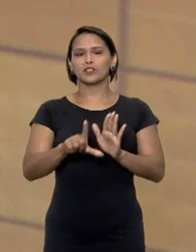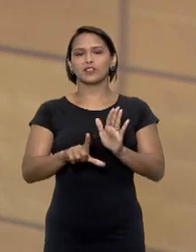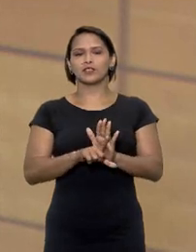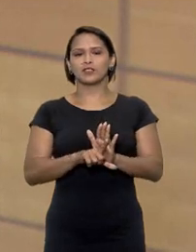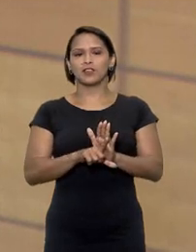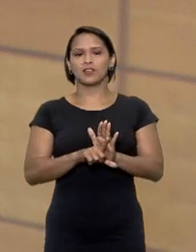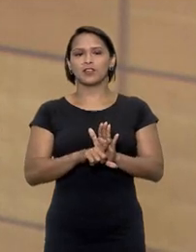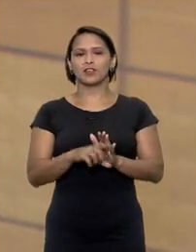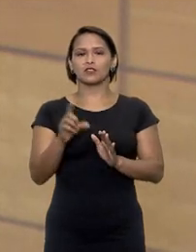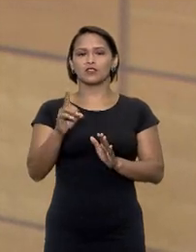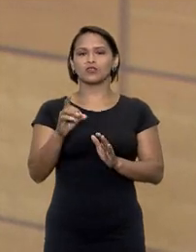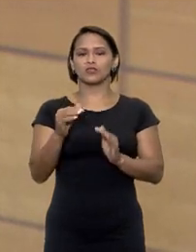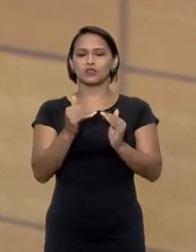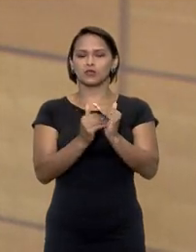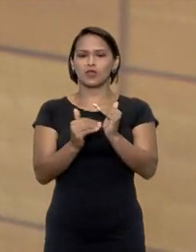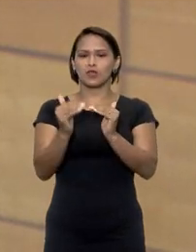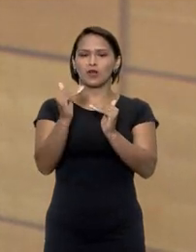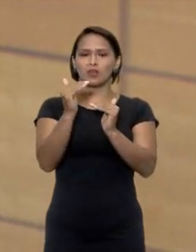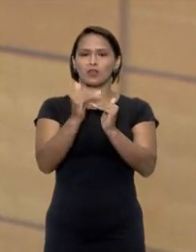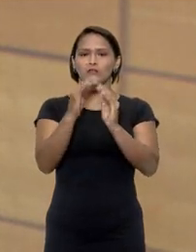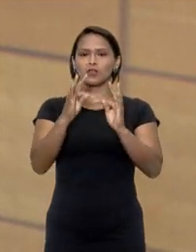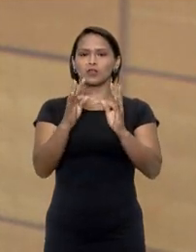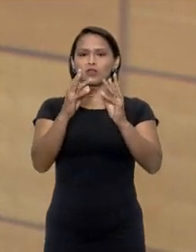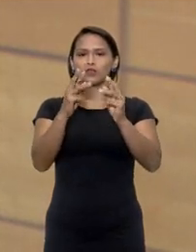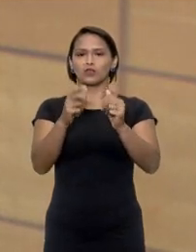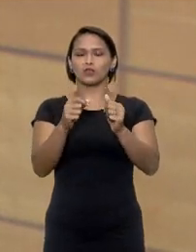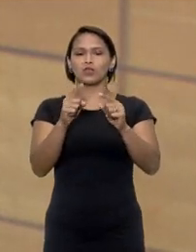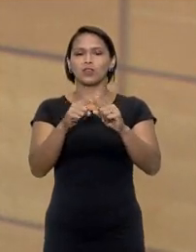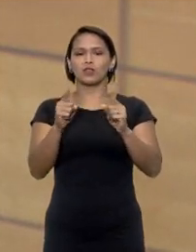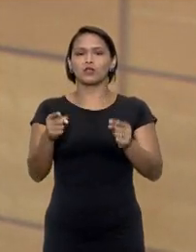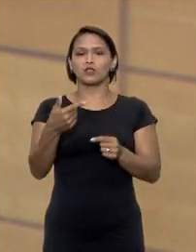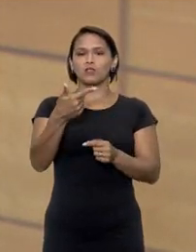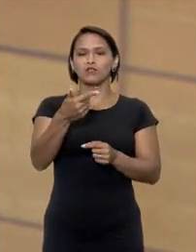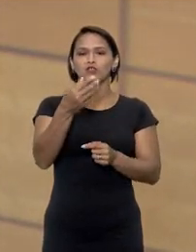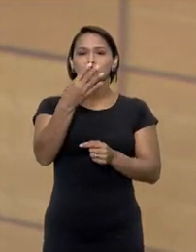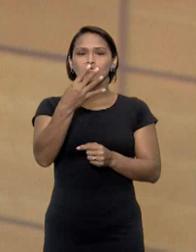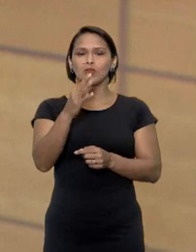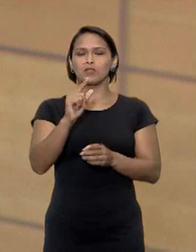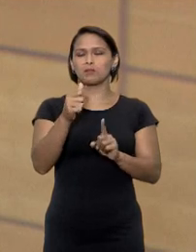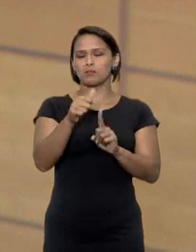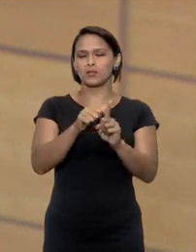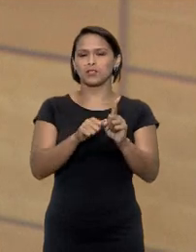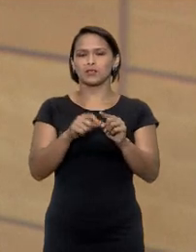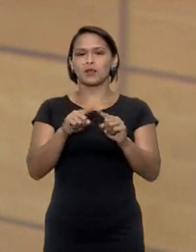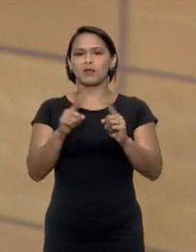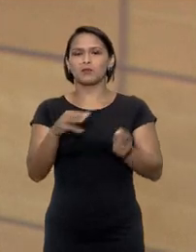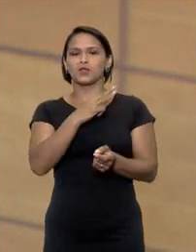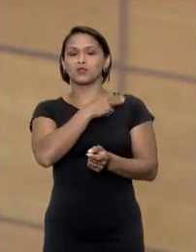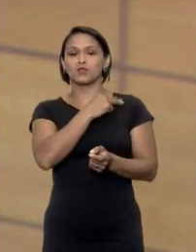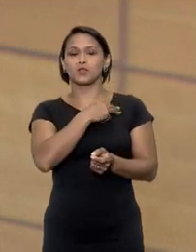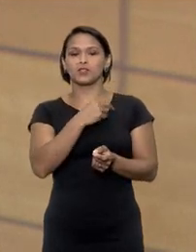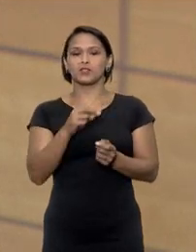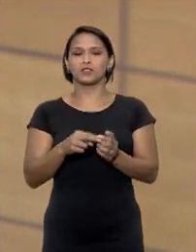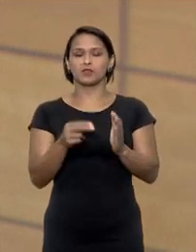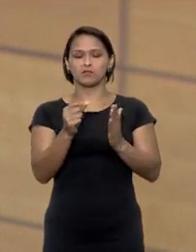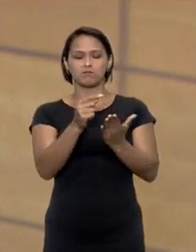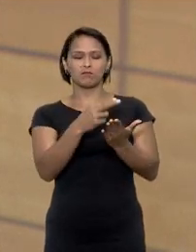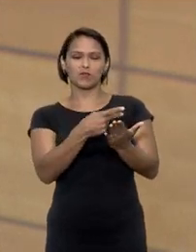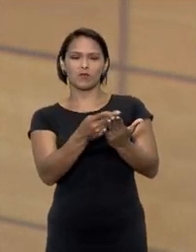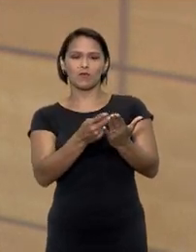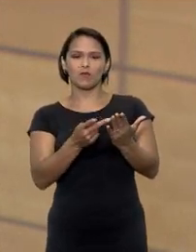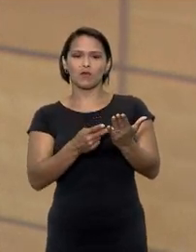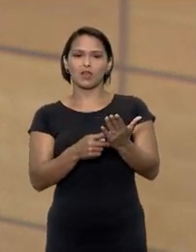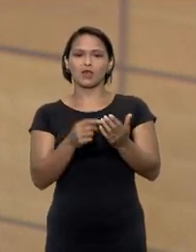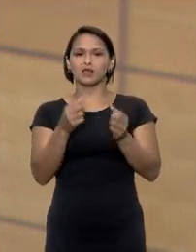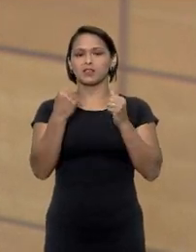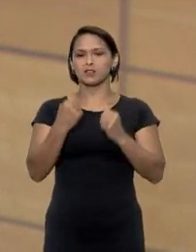cobertura assistencial quando paga integralmente deve ser mantida por 24 meses mas os ministros vão analisar se esse prazo pode ser